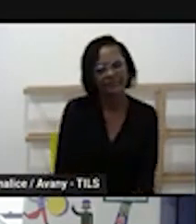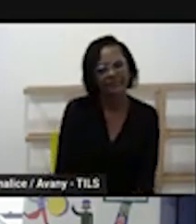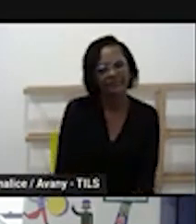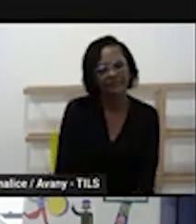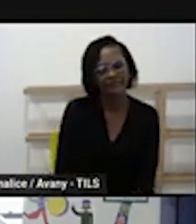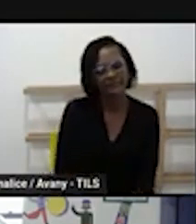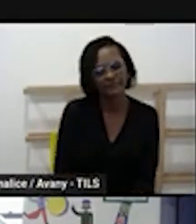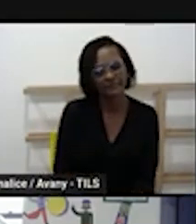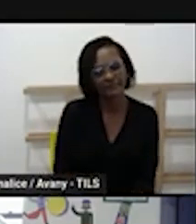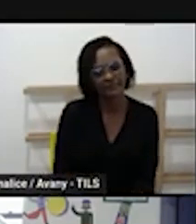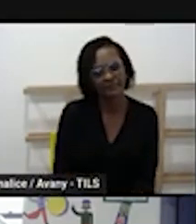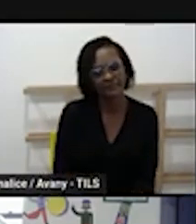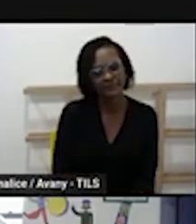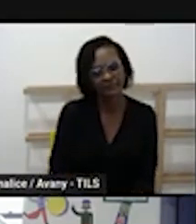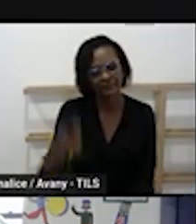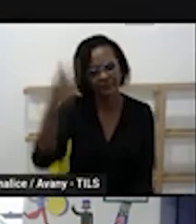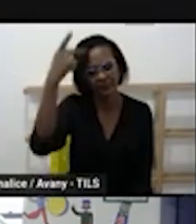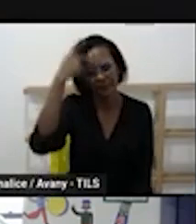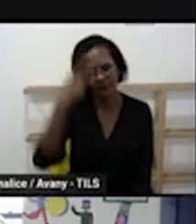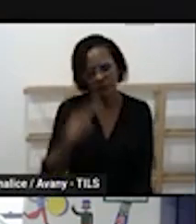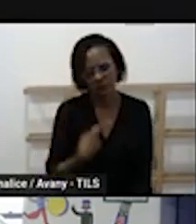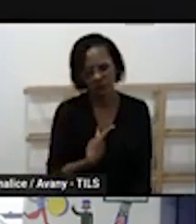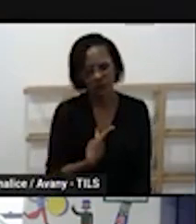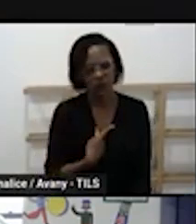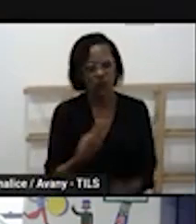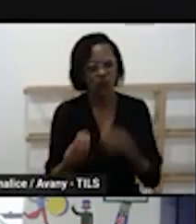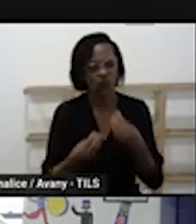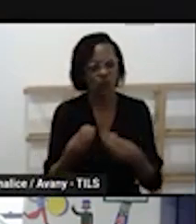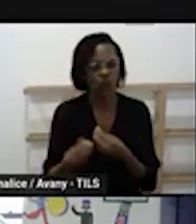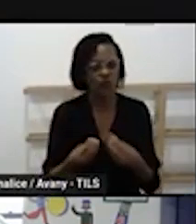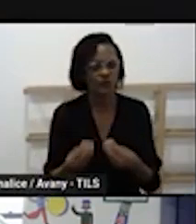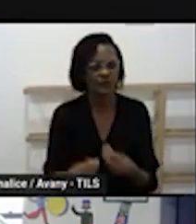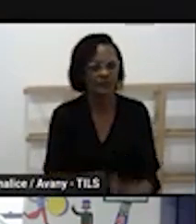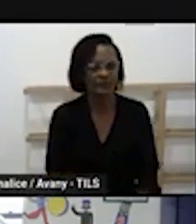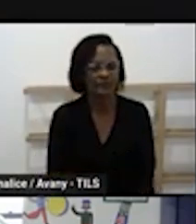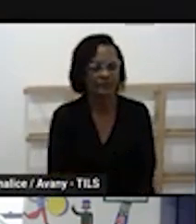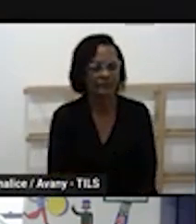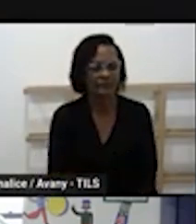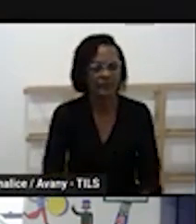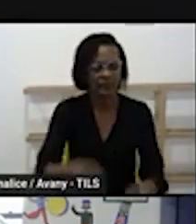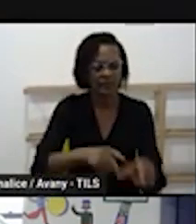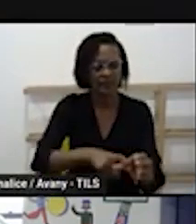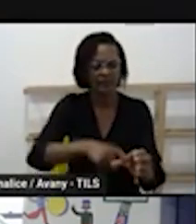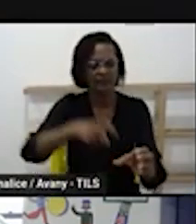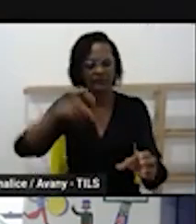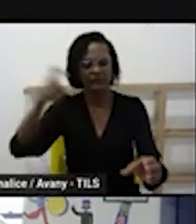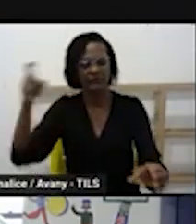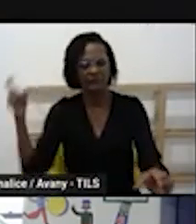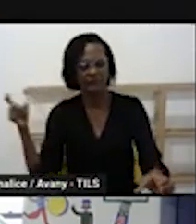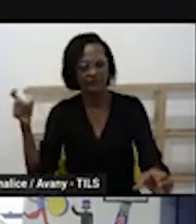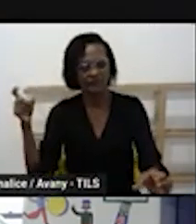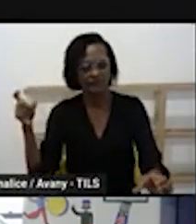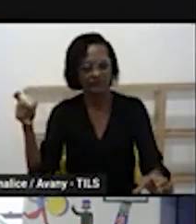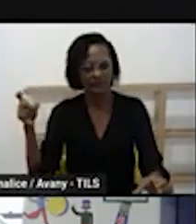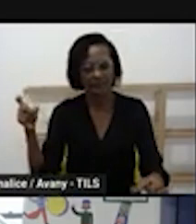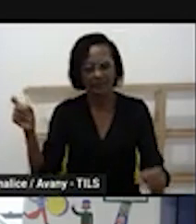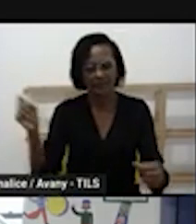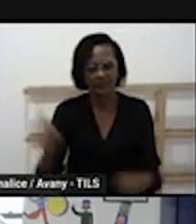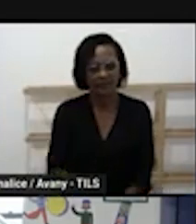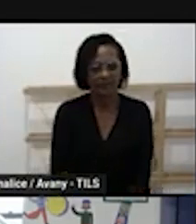o pontual é uma atividade que acontece em momentos podemos dizer assim isolados